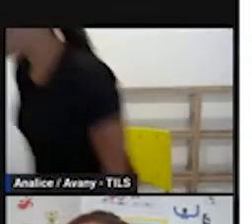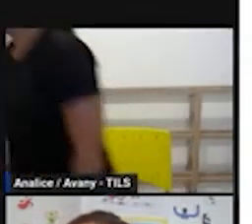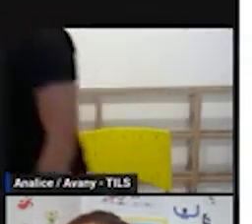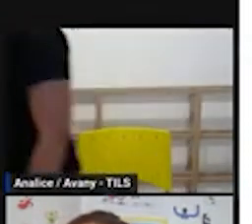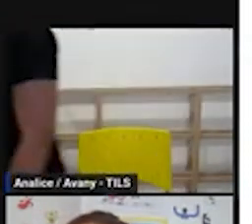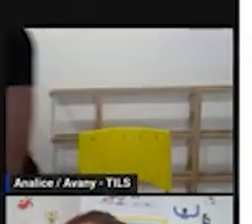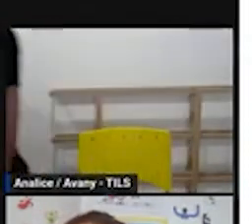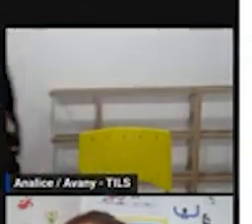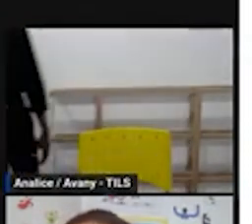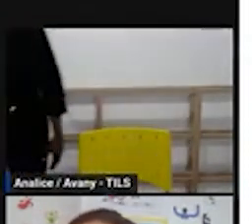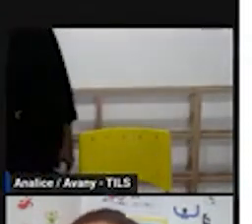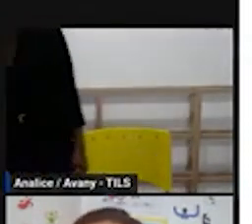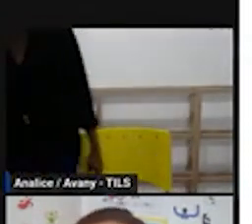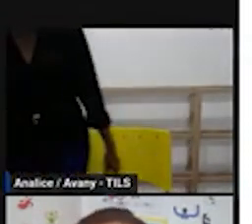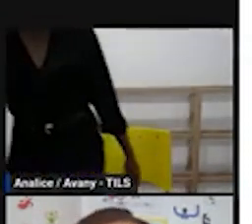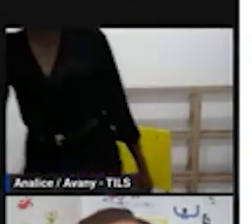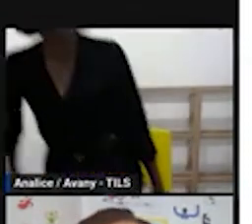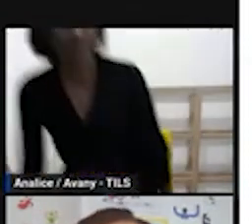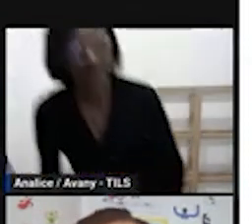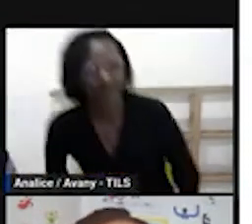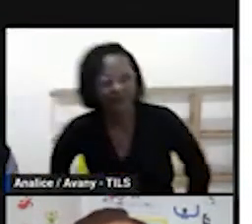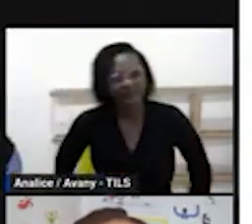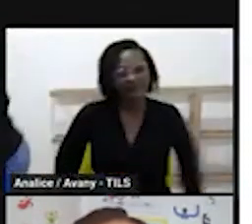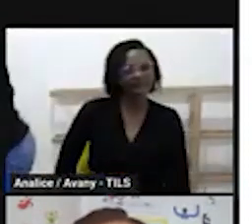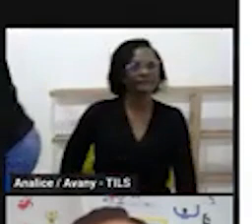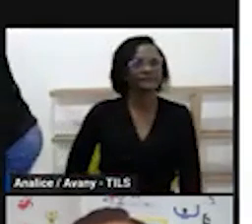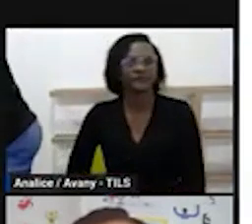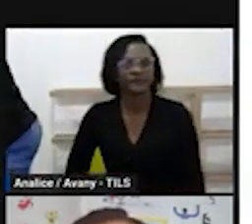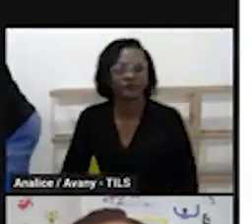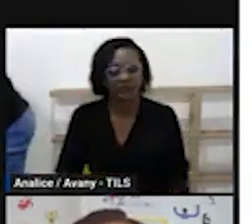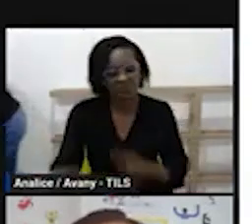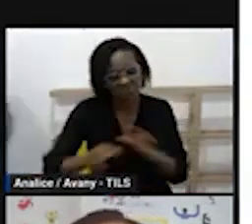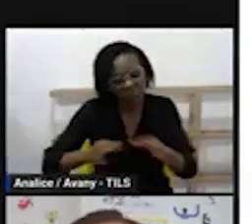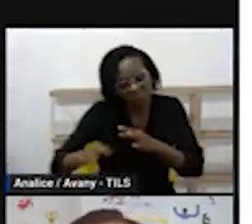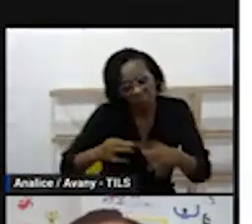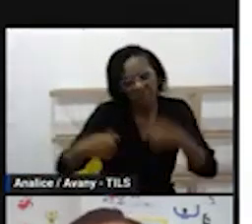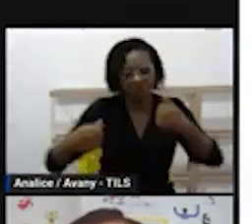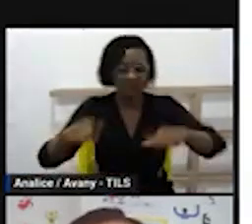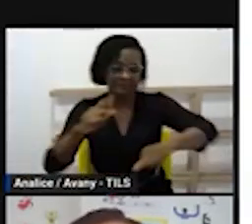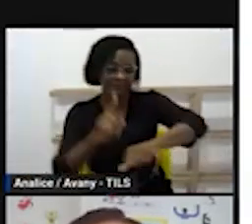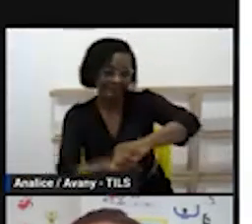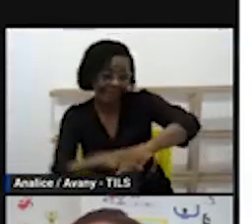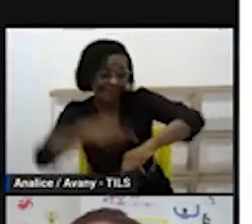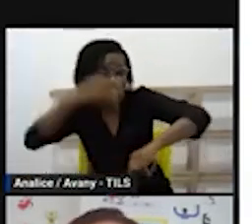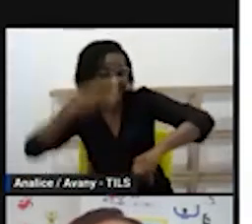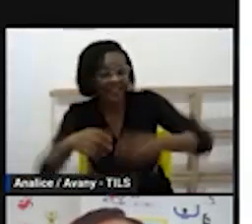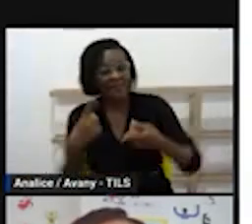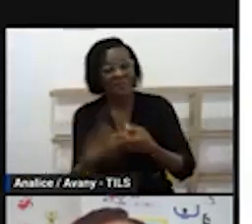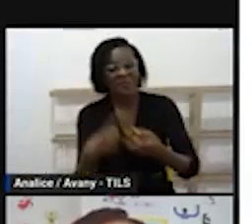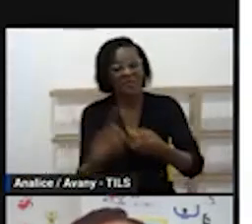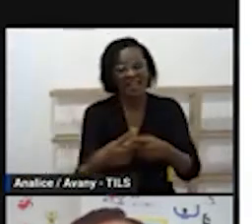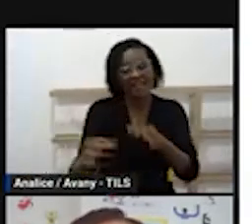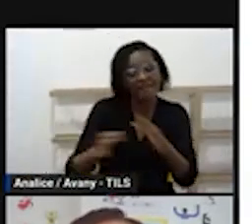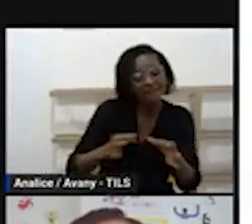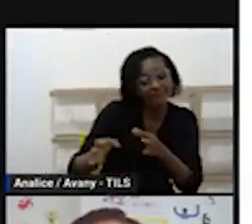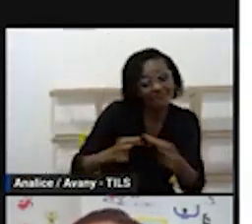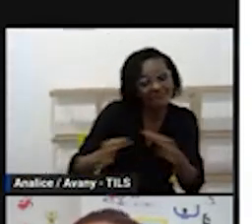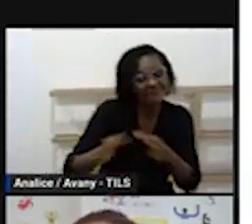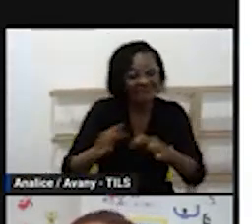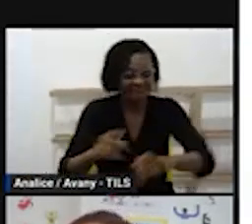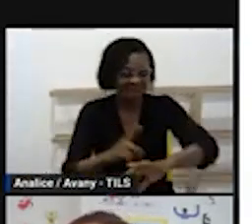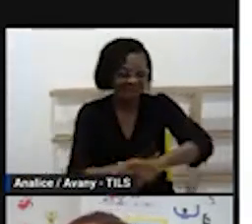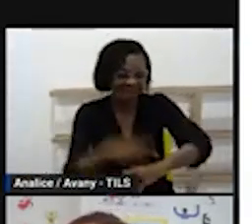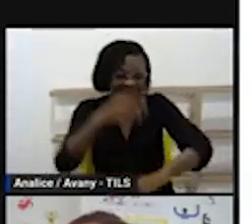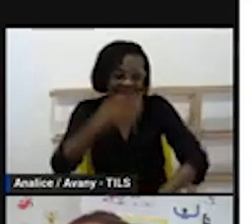Silva fala pra gente. a Elisângela diz que a rotina organiza o tempo. E aí, gente fala desse tempo cronológico, né, do tempo do